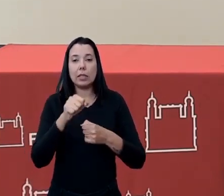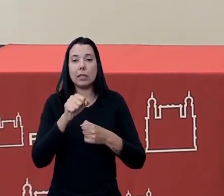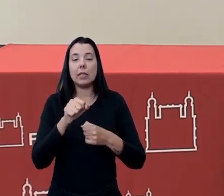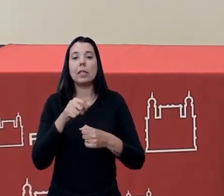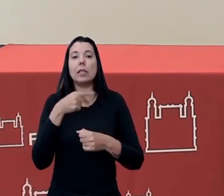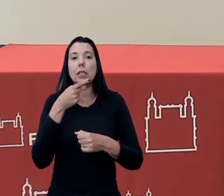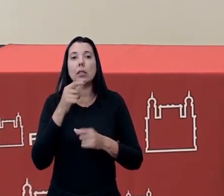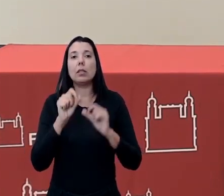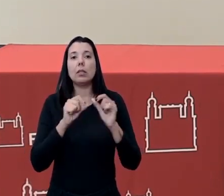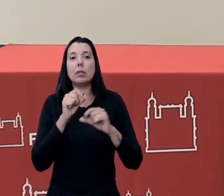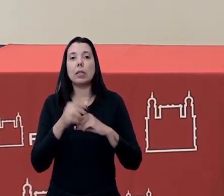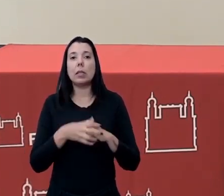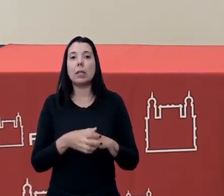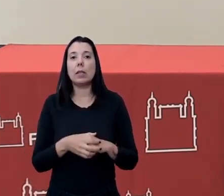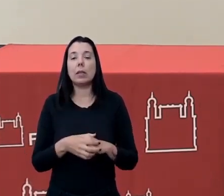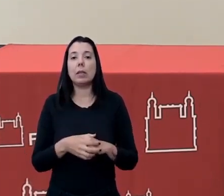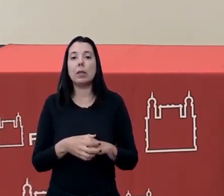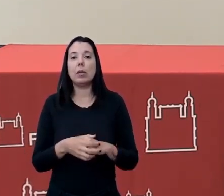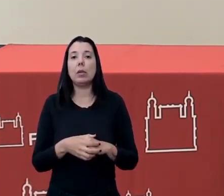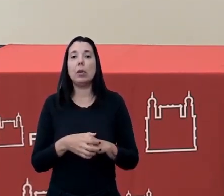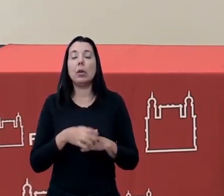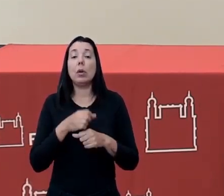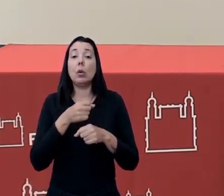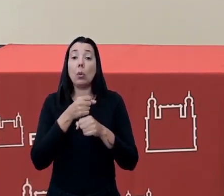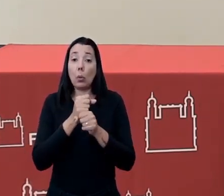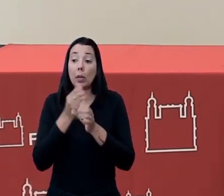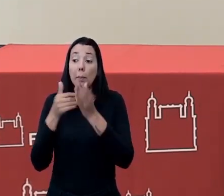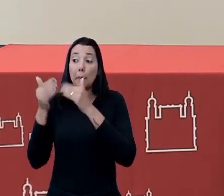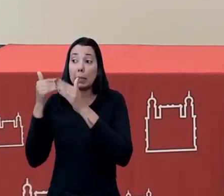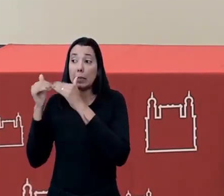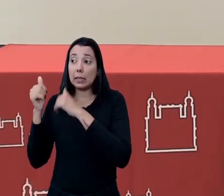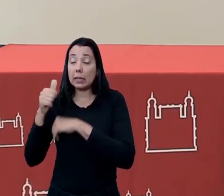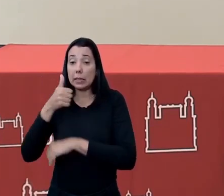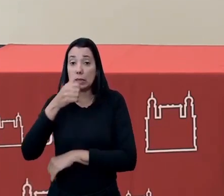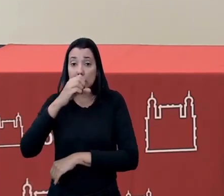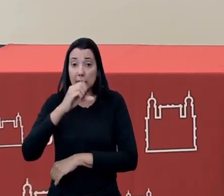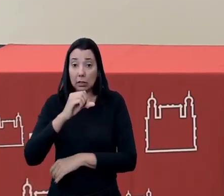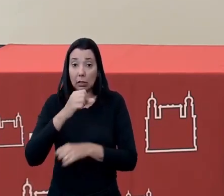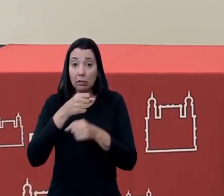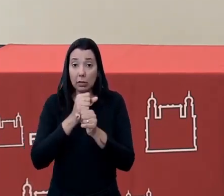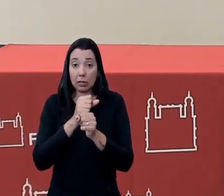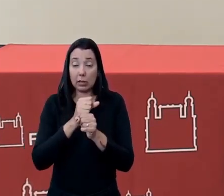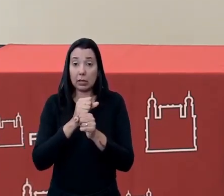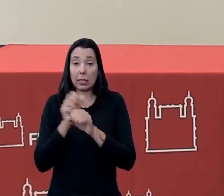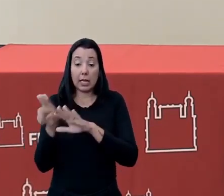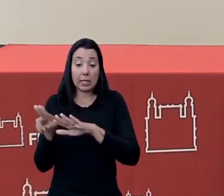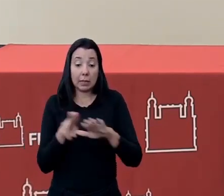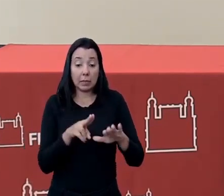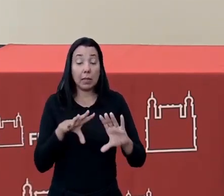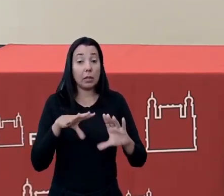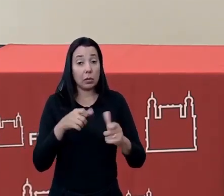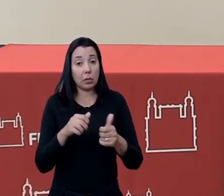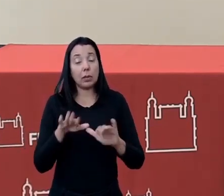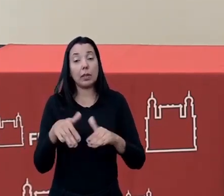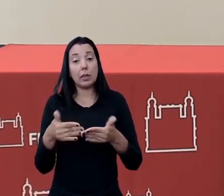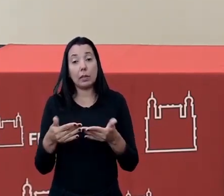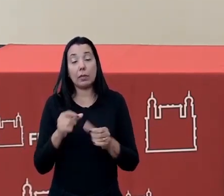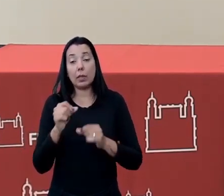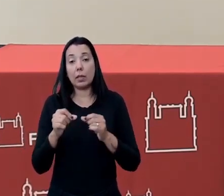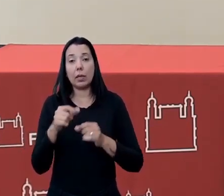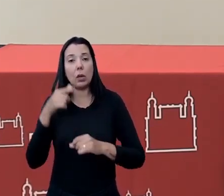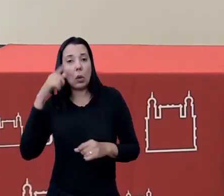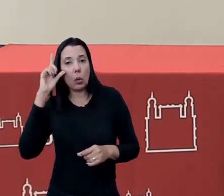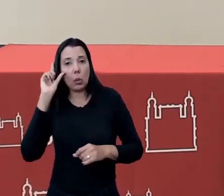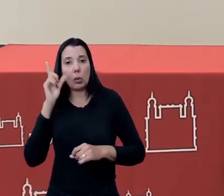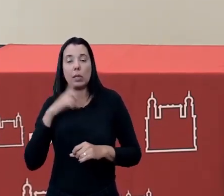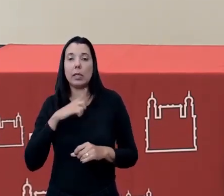fala o ano passado mesmo os 119 anos da Fiocruz foi a semana inteira então ontem